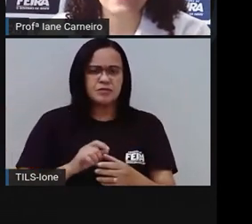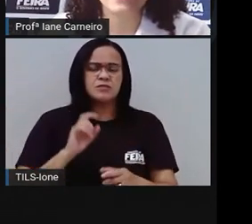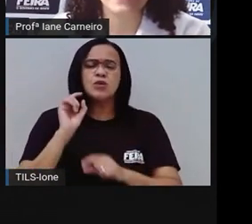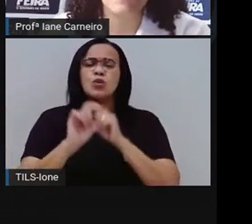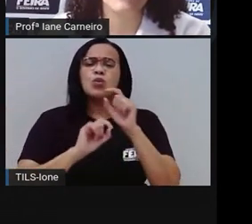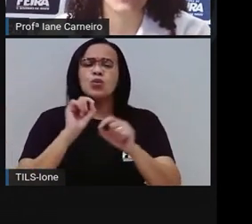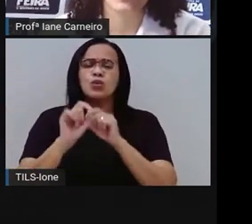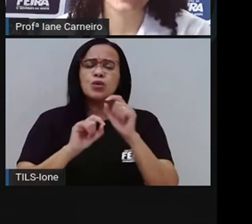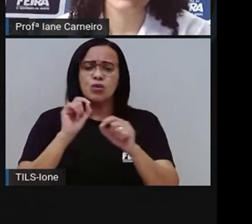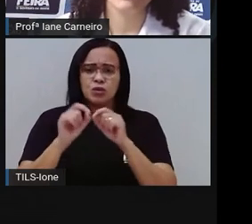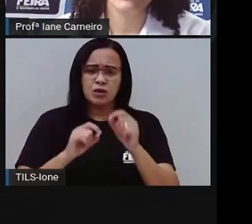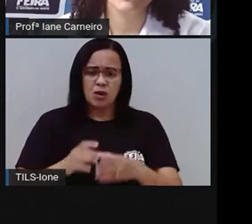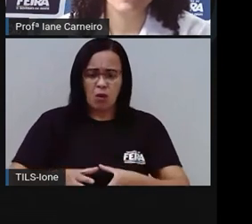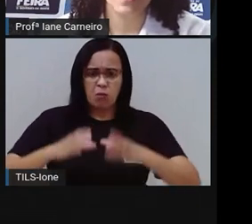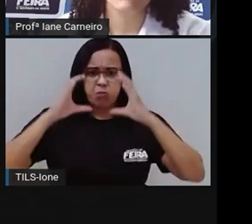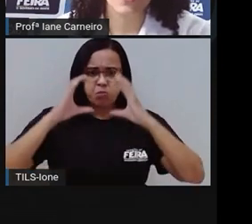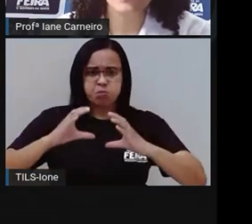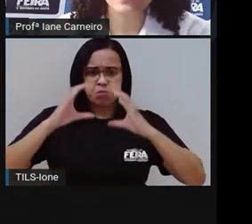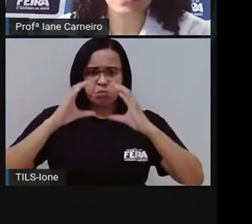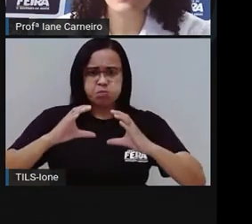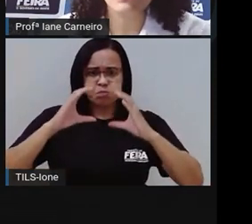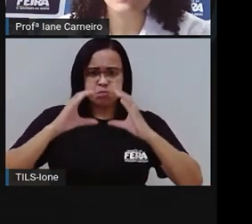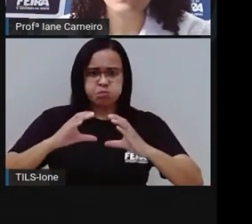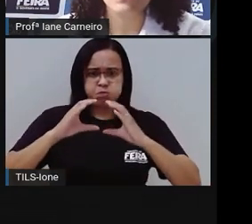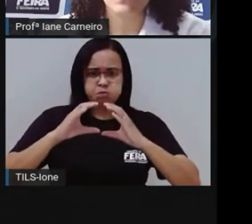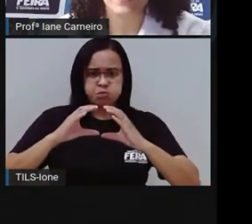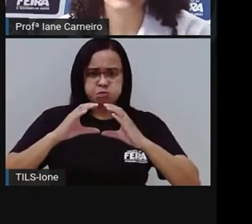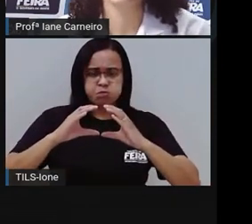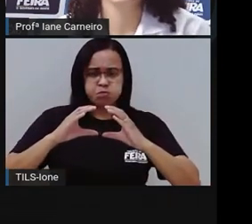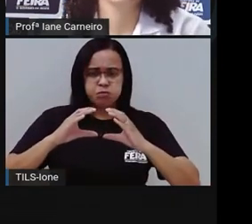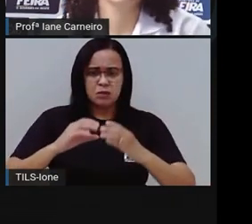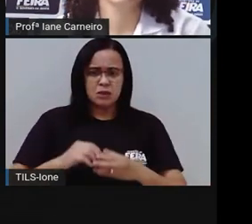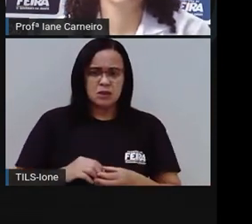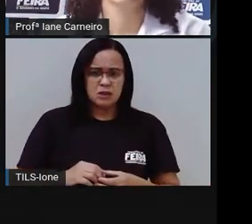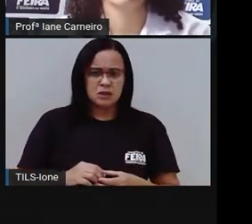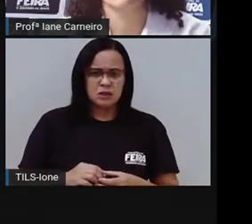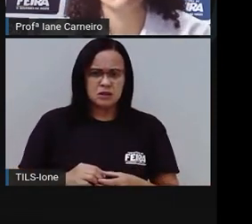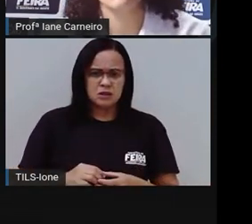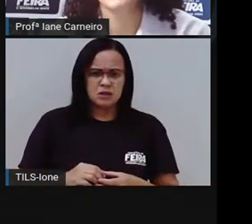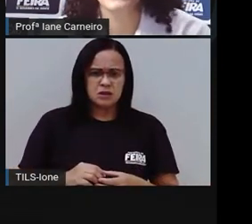enche a casa até a porta. Acho que é o botão, não é a luz.